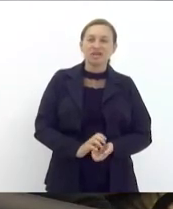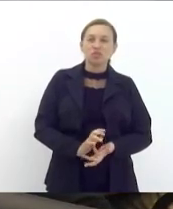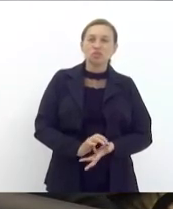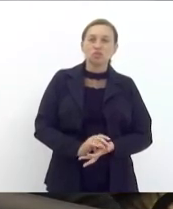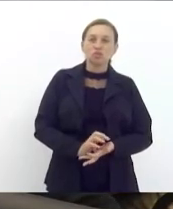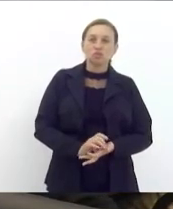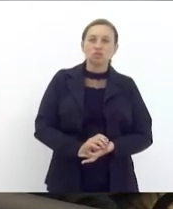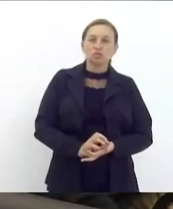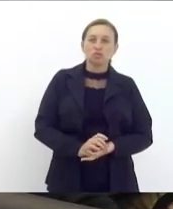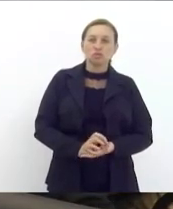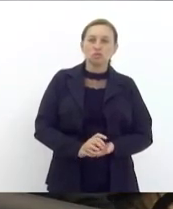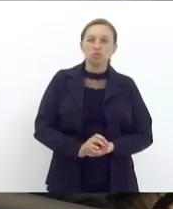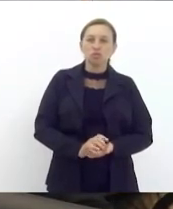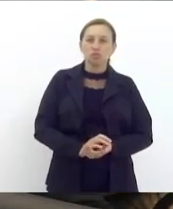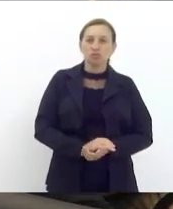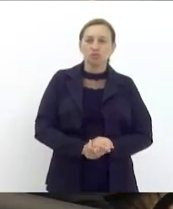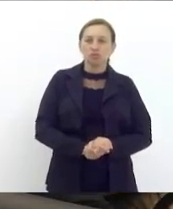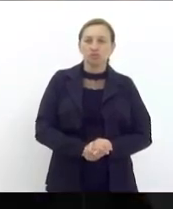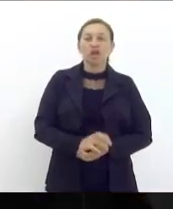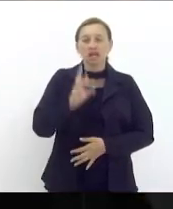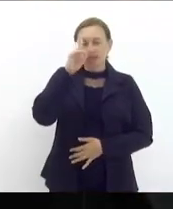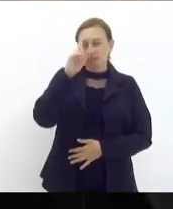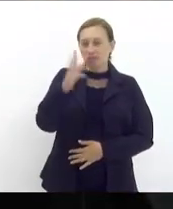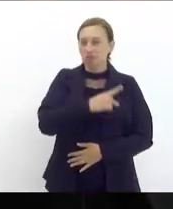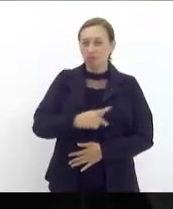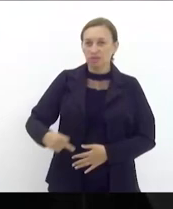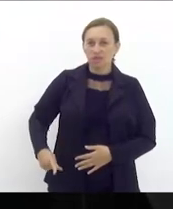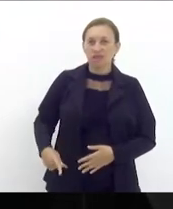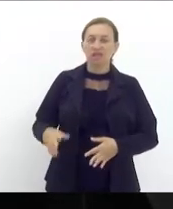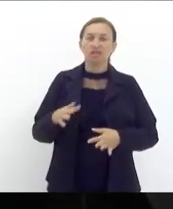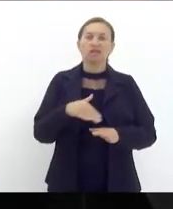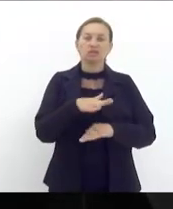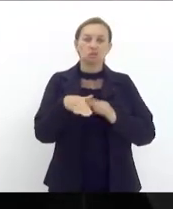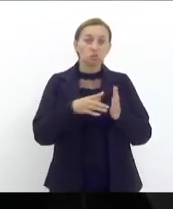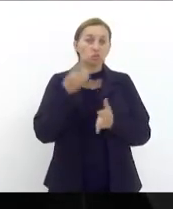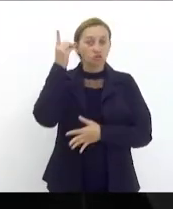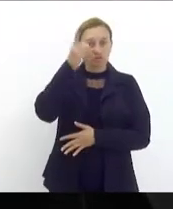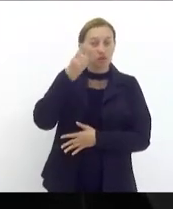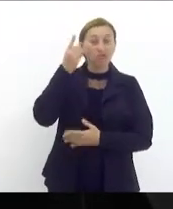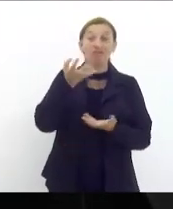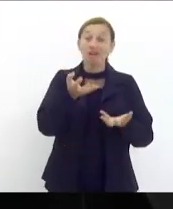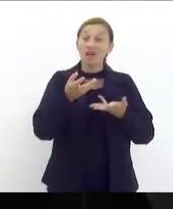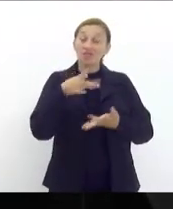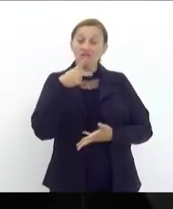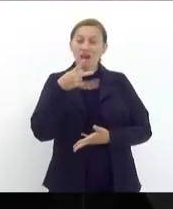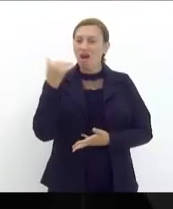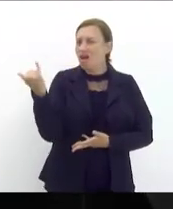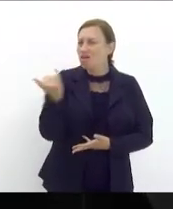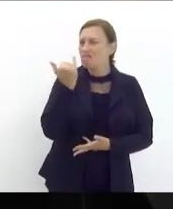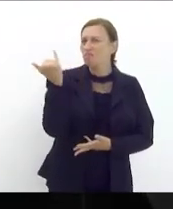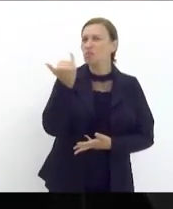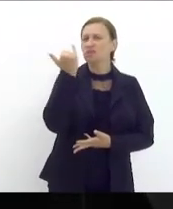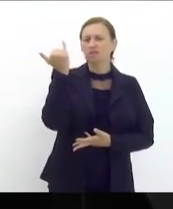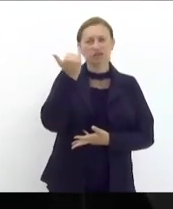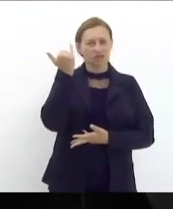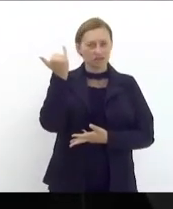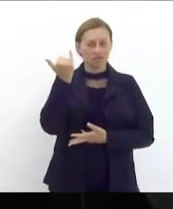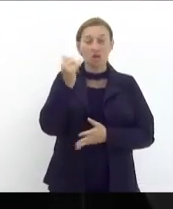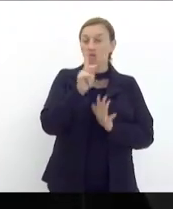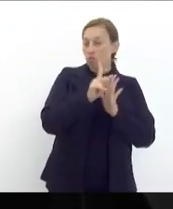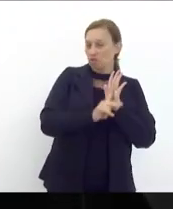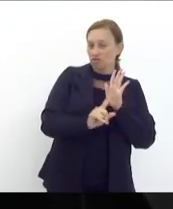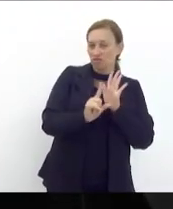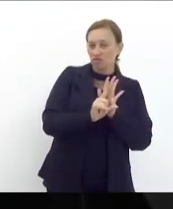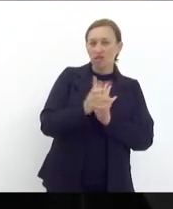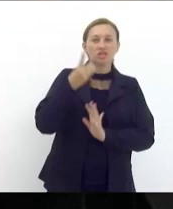Sr. Presidente, senhoras deputadas, senhores deputados, quero aqui reafirmar a importância do projeto de